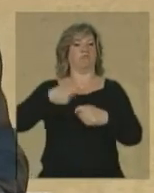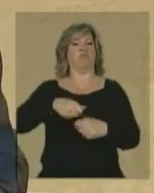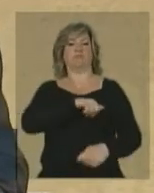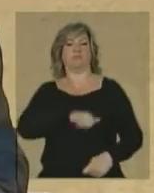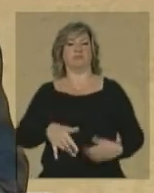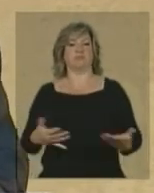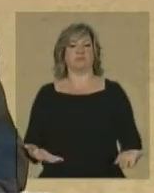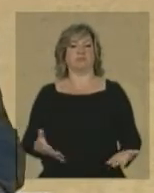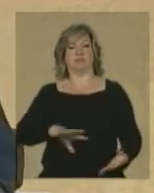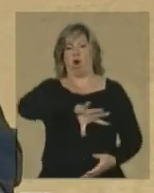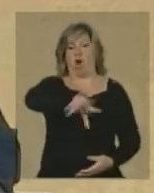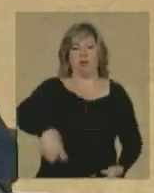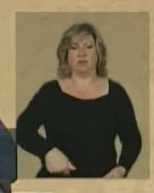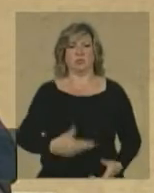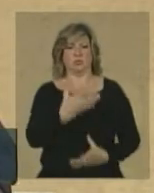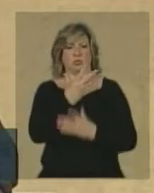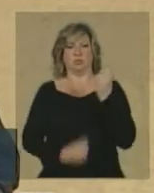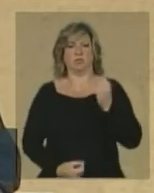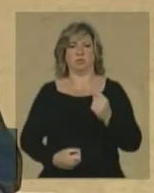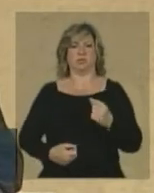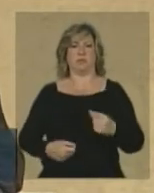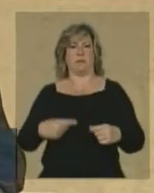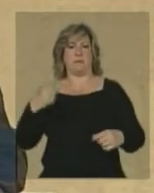sequestro e desaparecimentos forçados.